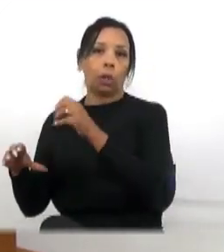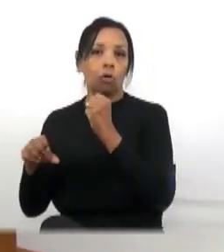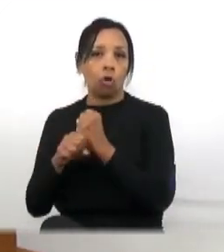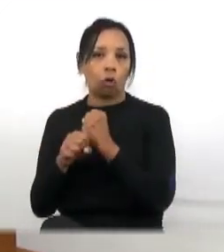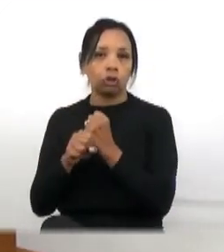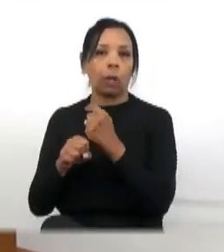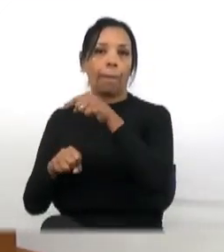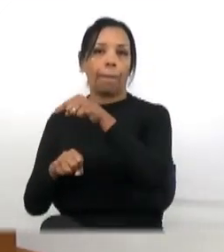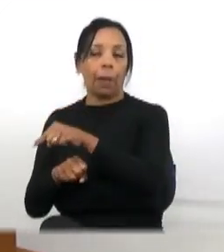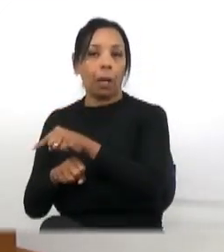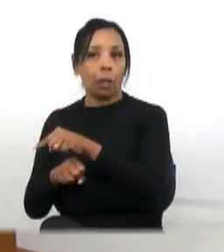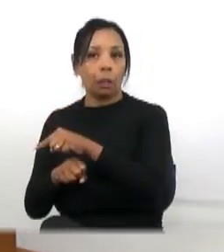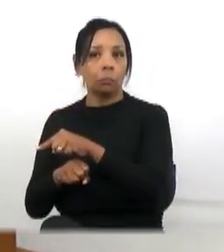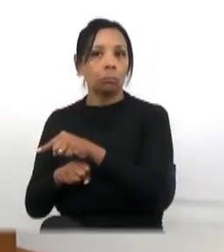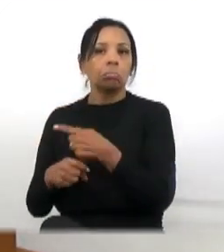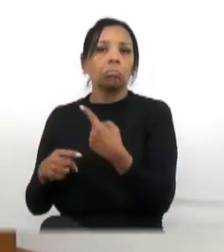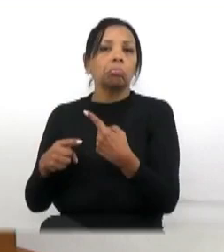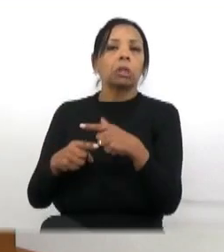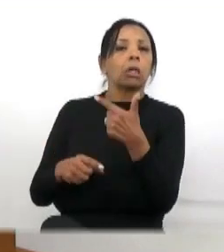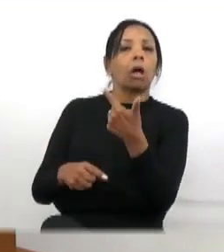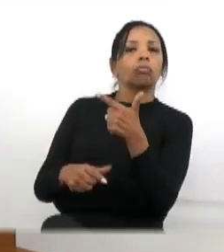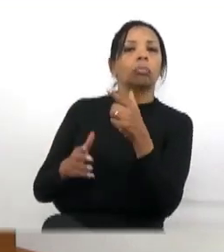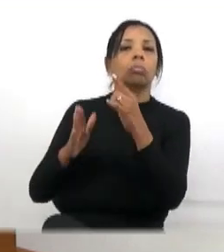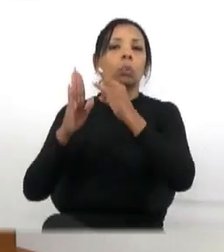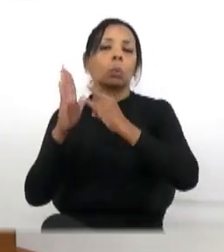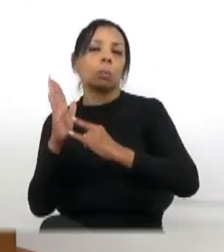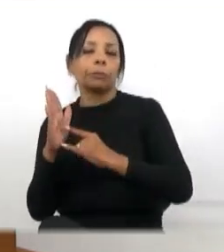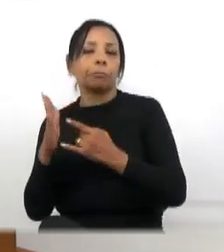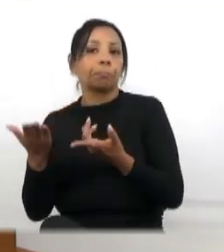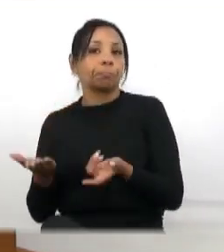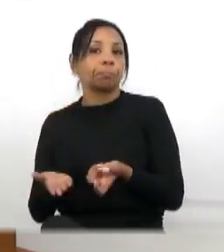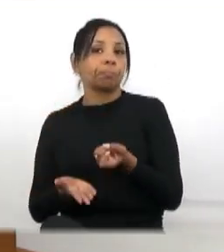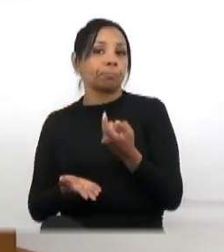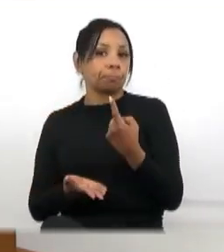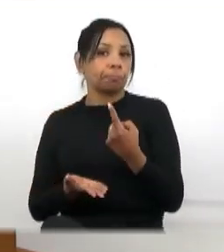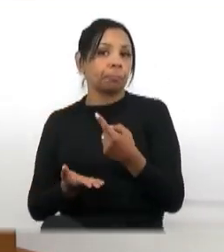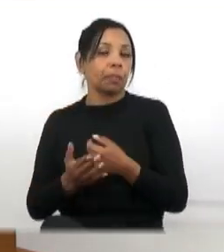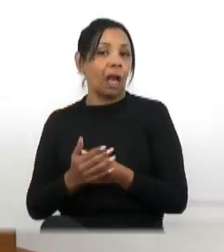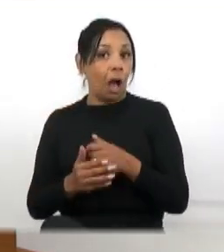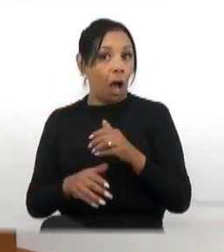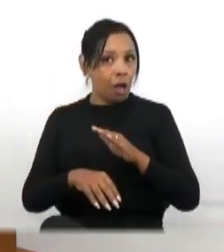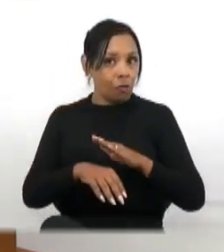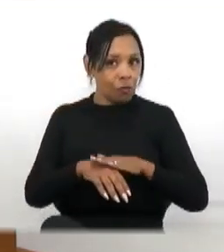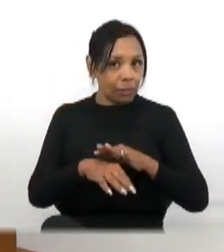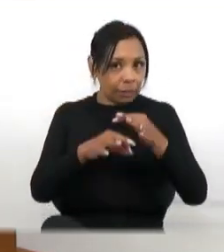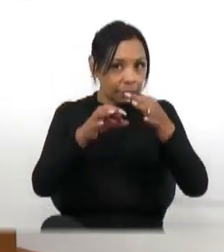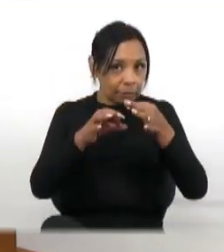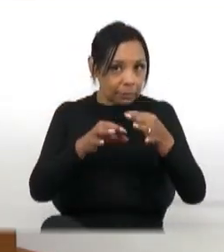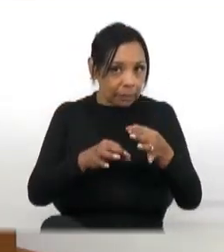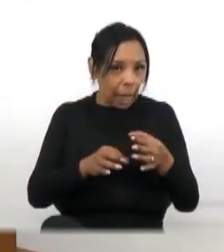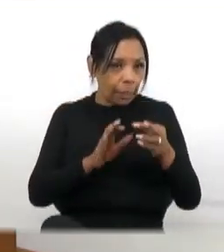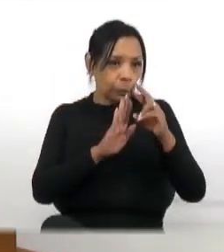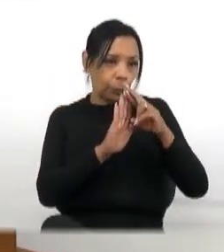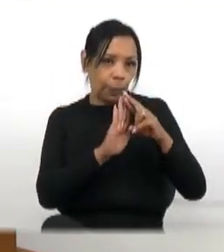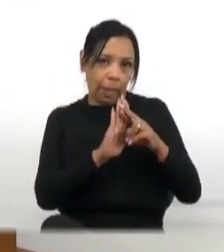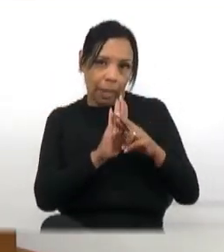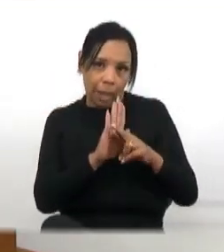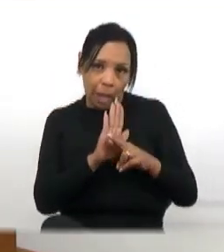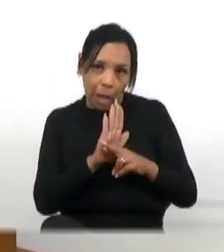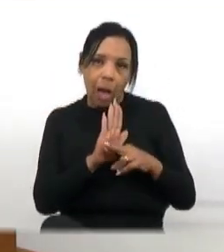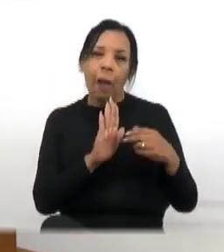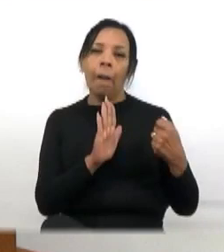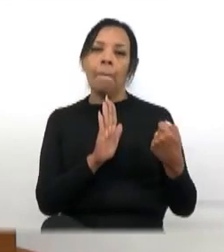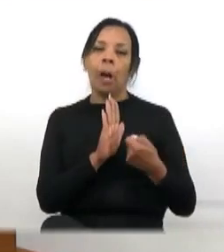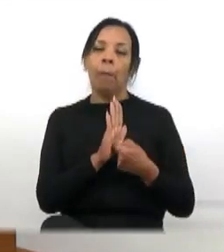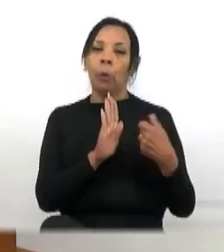teria o documento. Agora, é óbvio que fazer a coisa certa custa mais caro do que